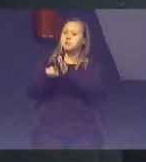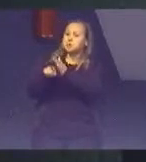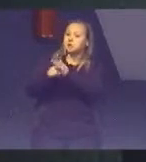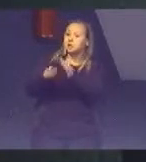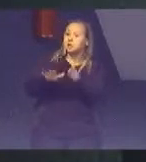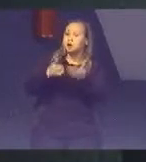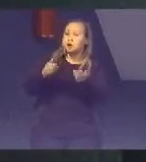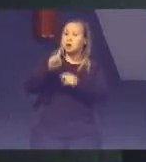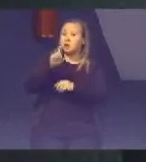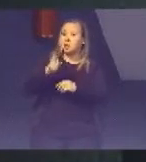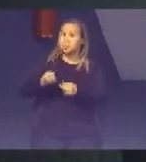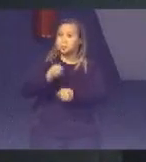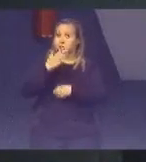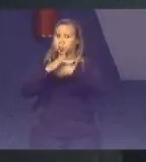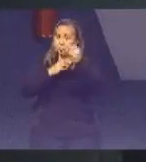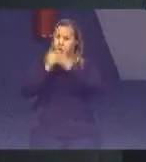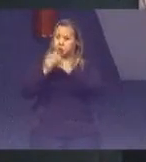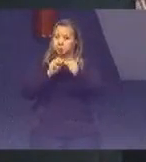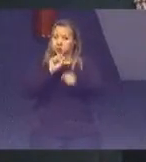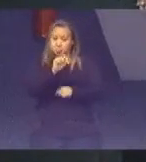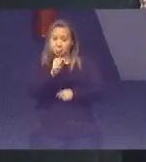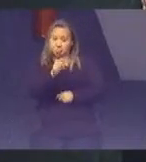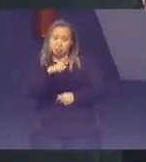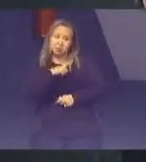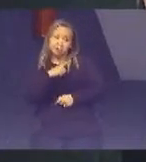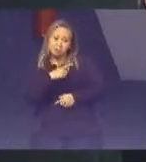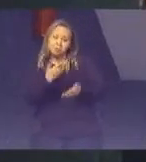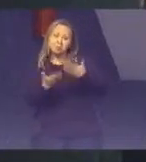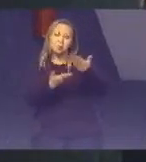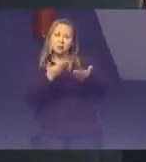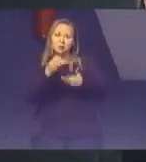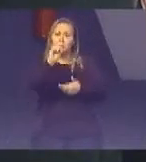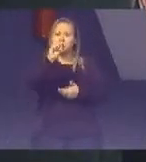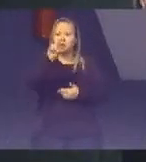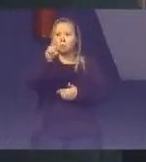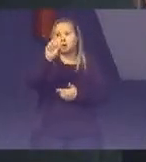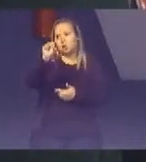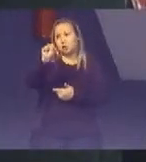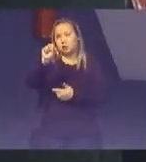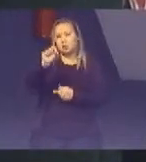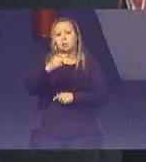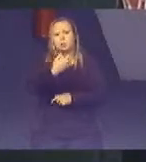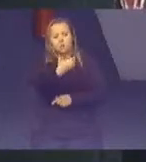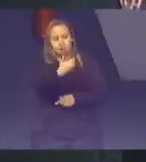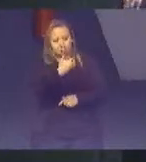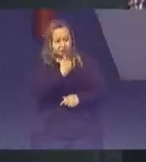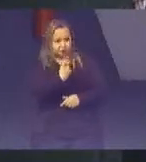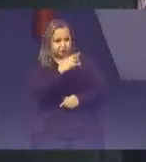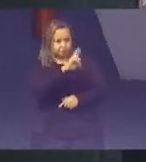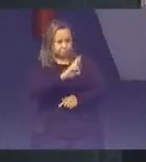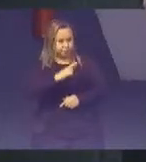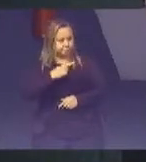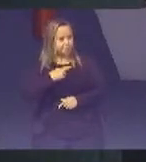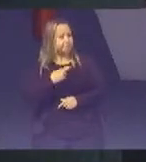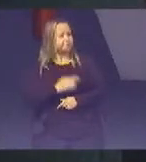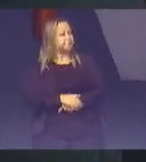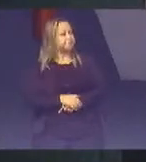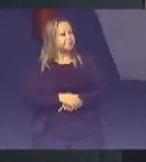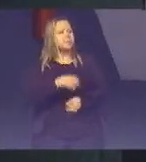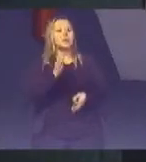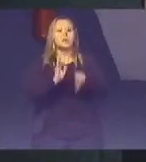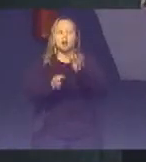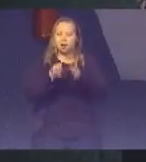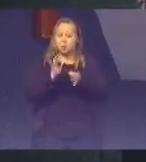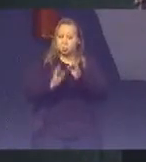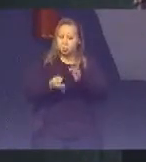as boas práticas Que vocês têm Em relação aos ODS E eles nos responderam Tribunais